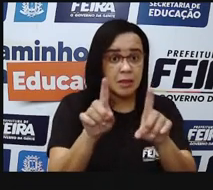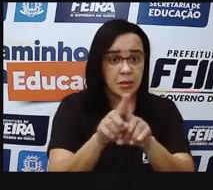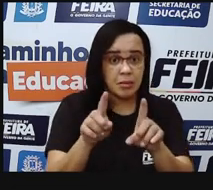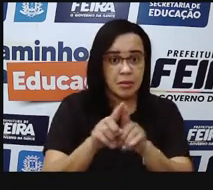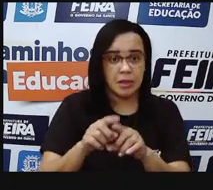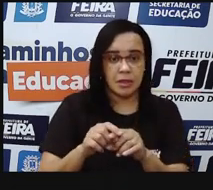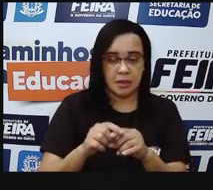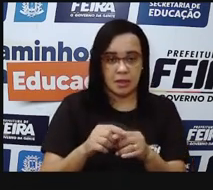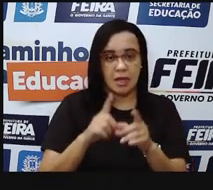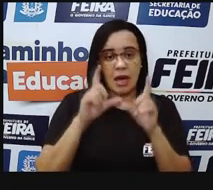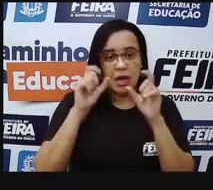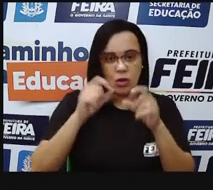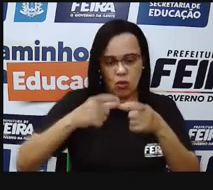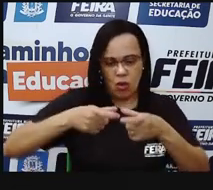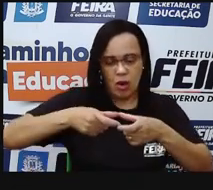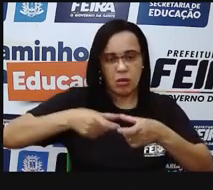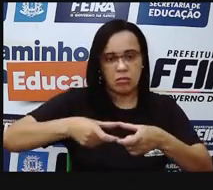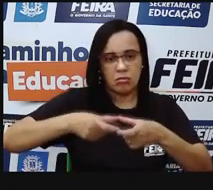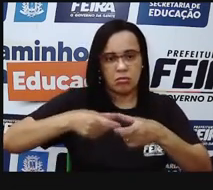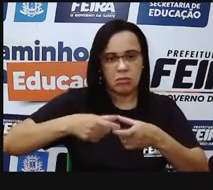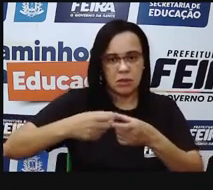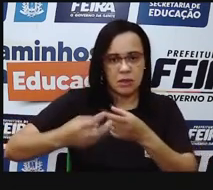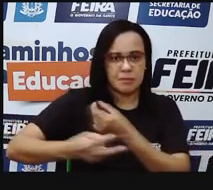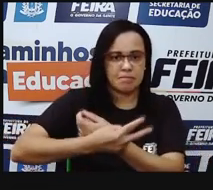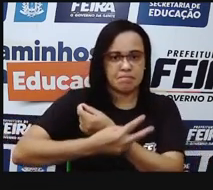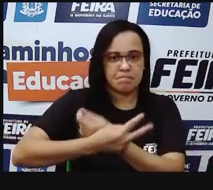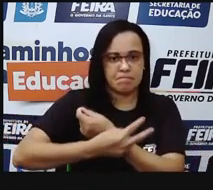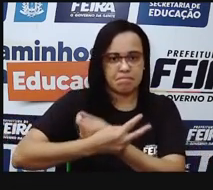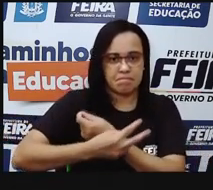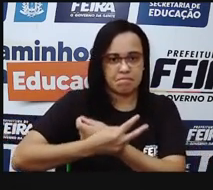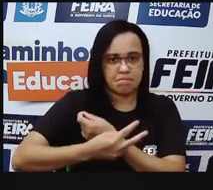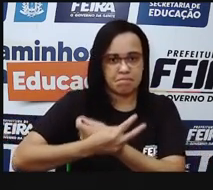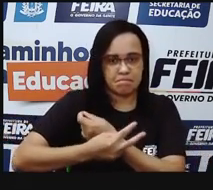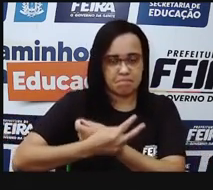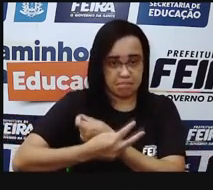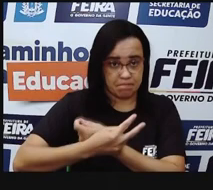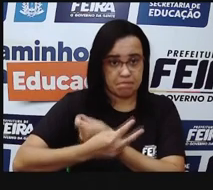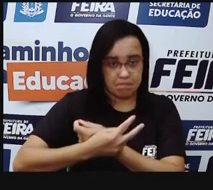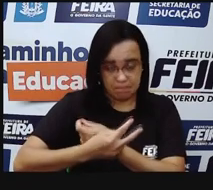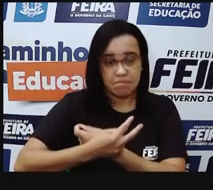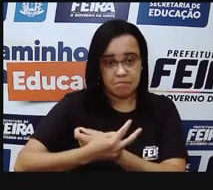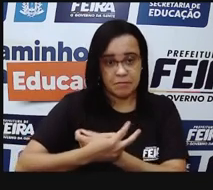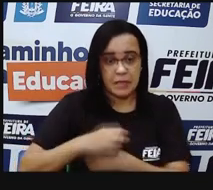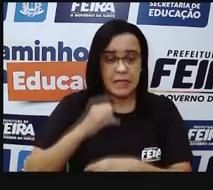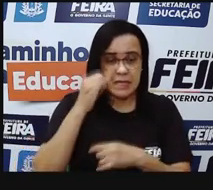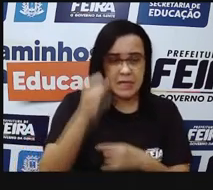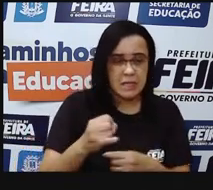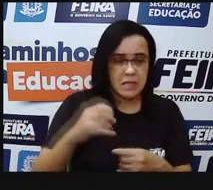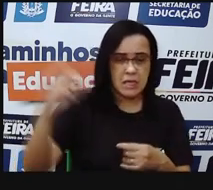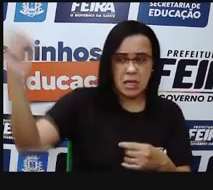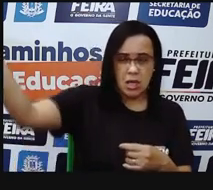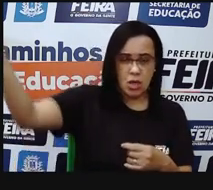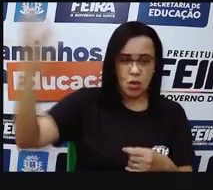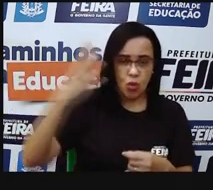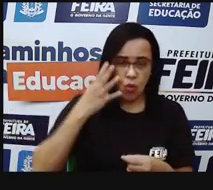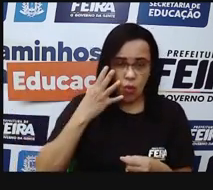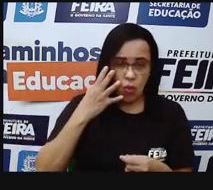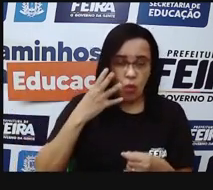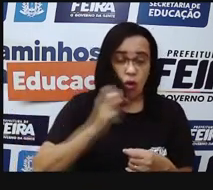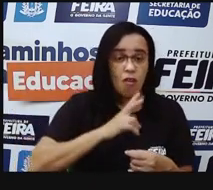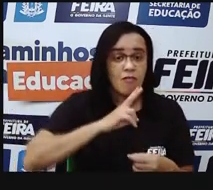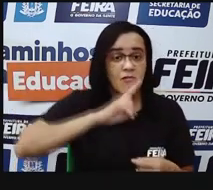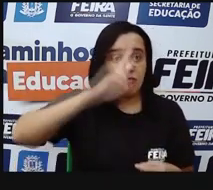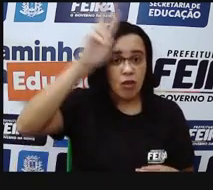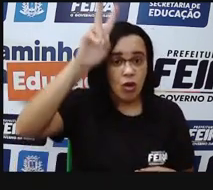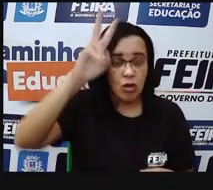E essa lente, ela vai fazer o quê? Ela vai fazer com que toda luz que venha e entre pela pupila lá, que veja.